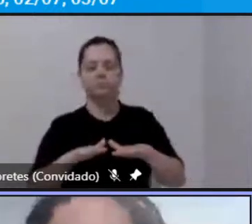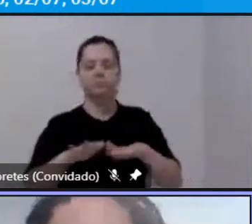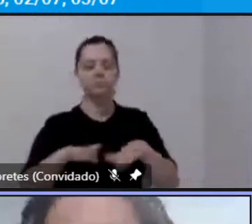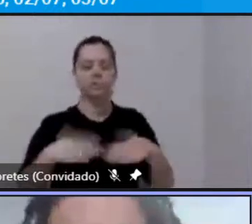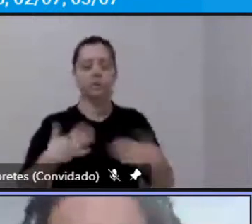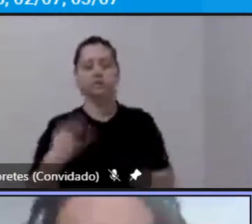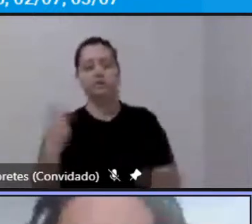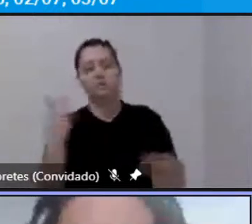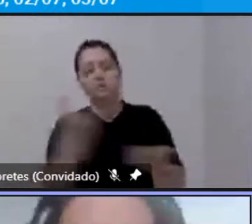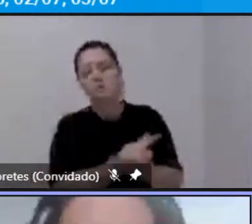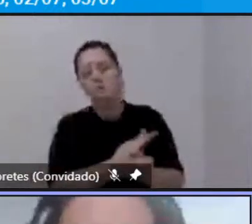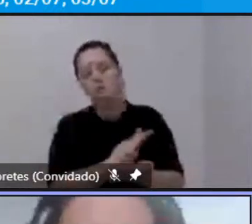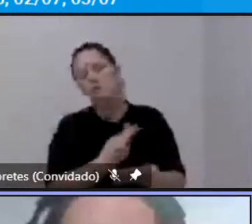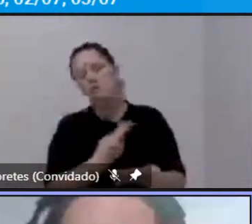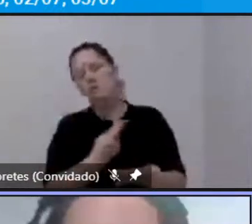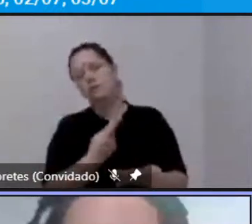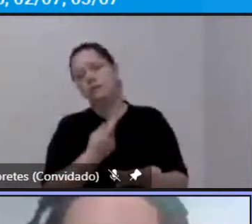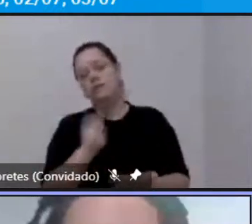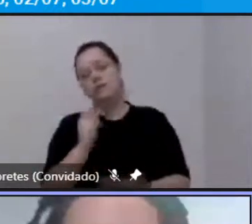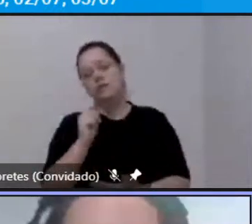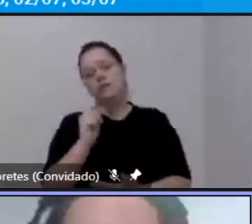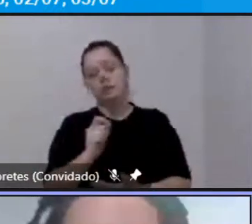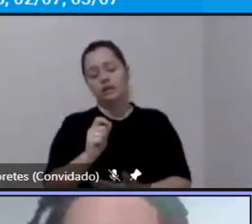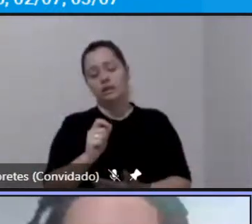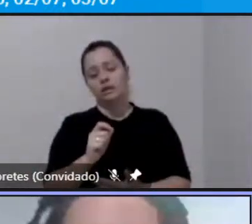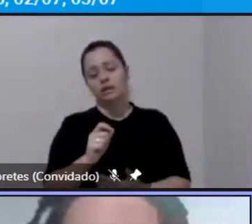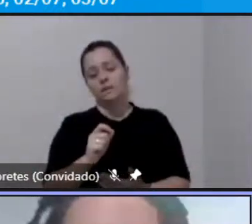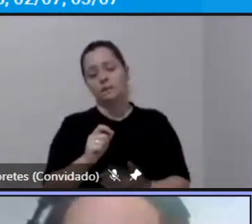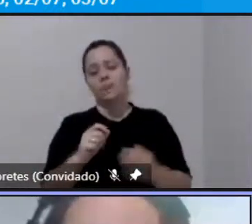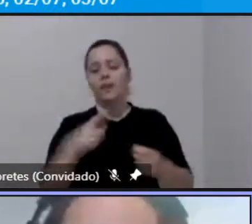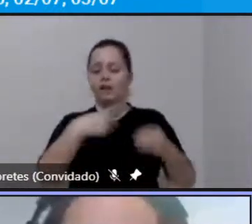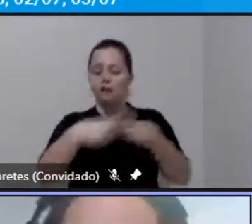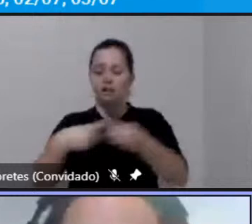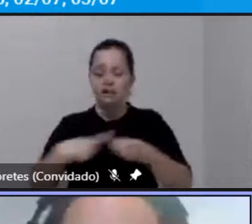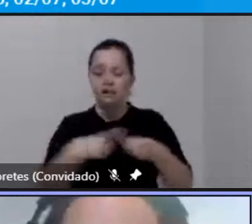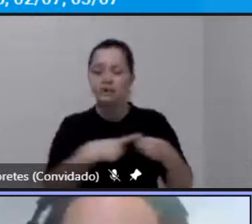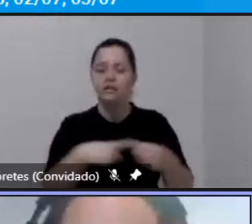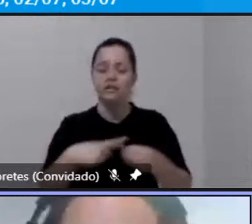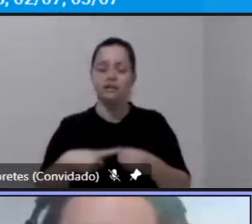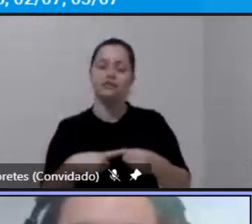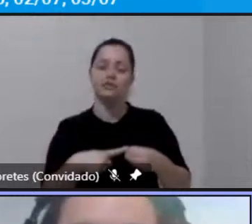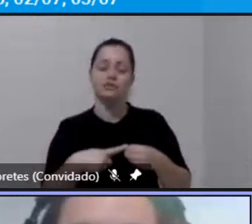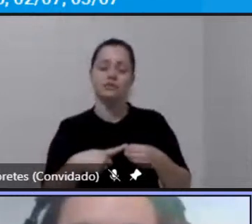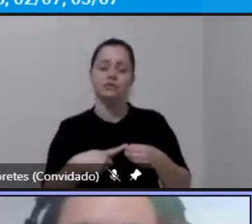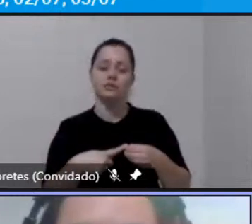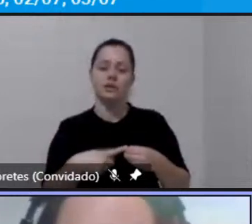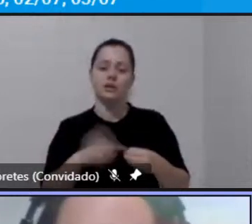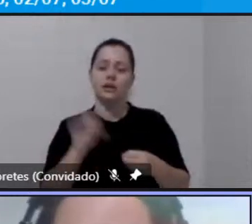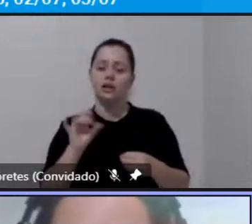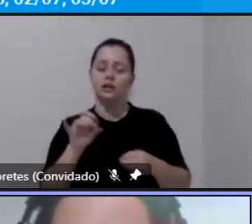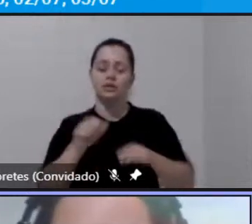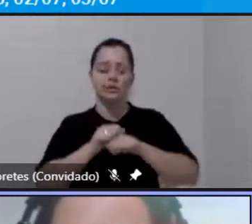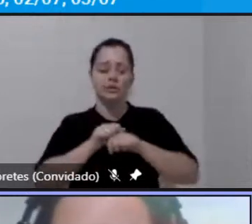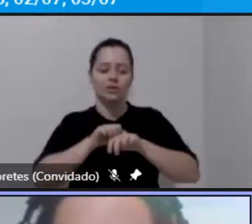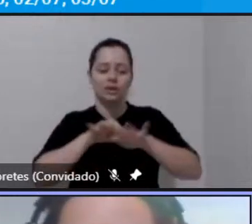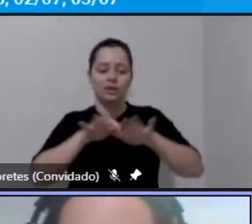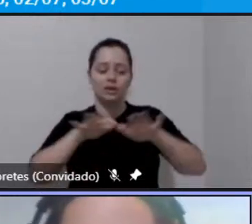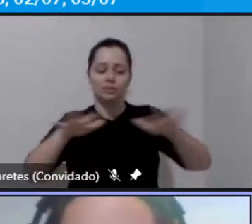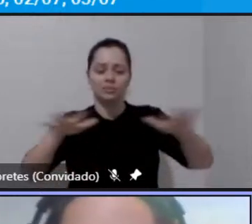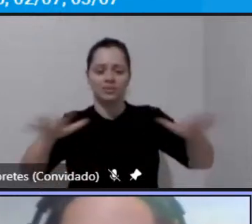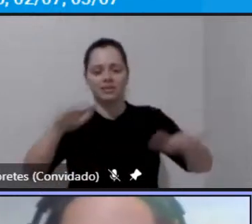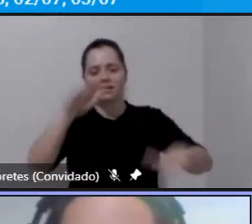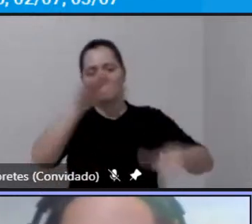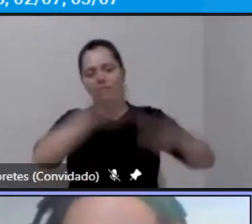nesse cenário da região metropolitana ele só amplia essas desigualdades